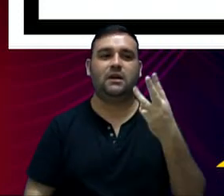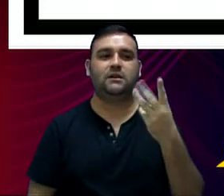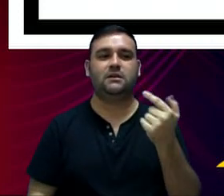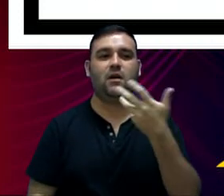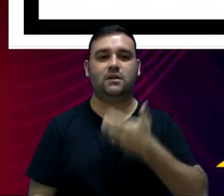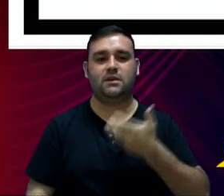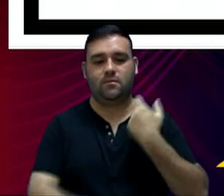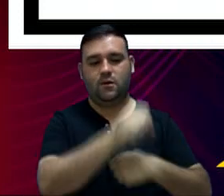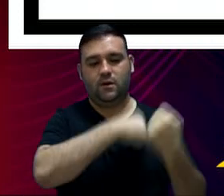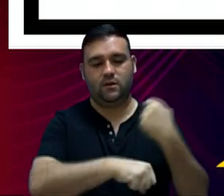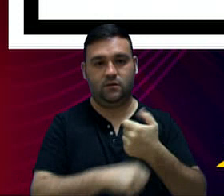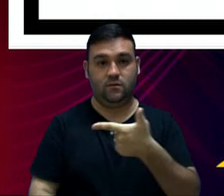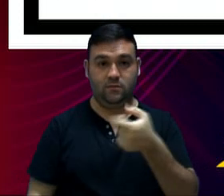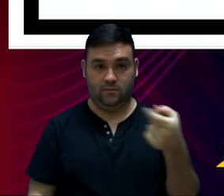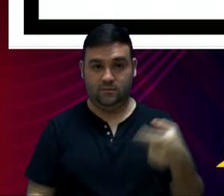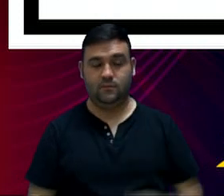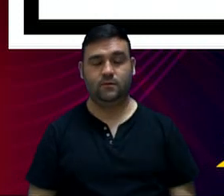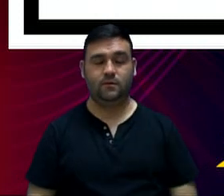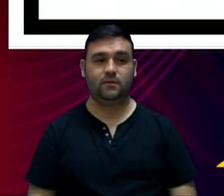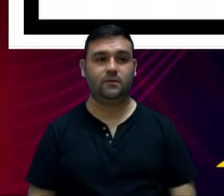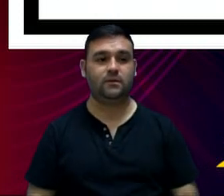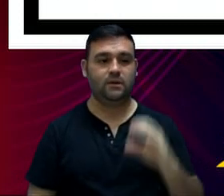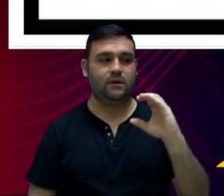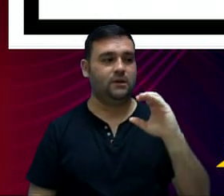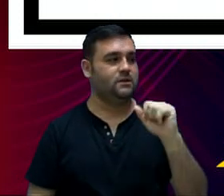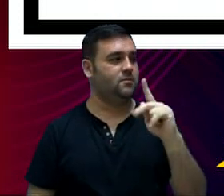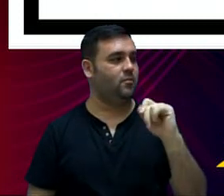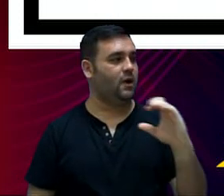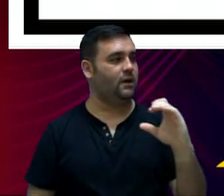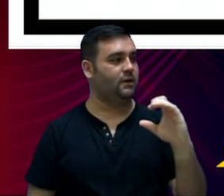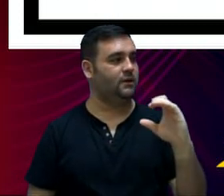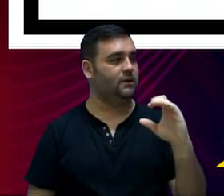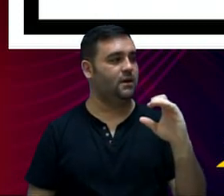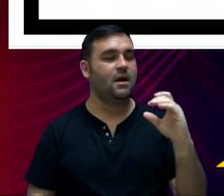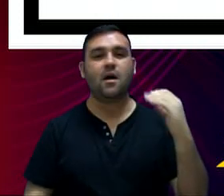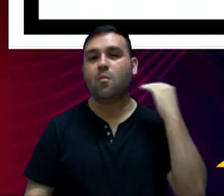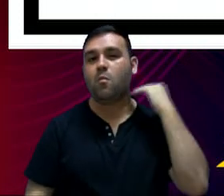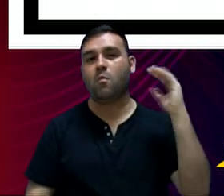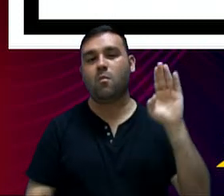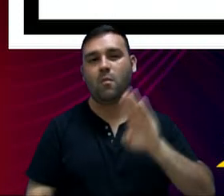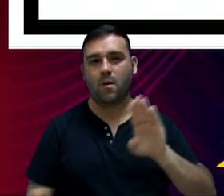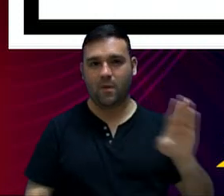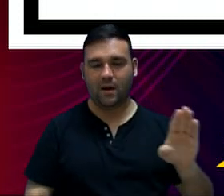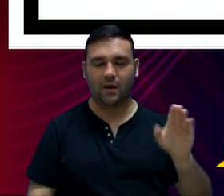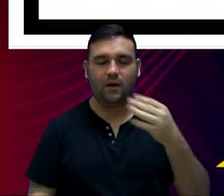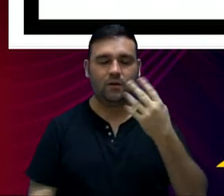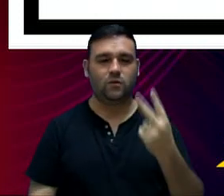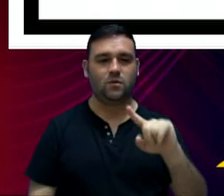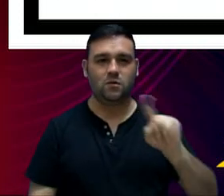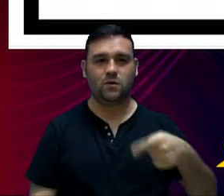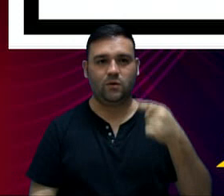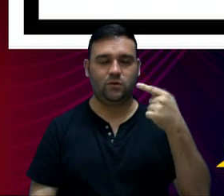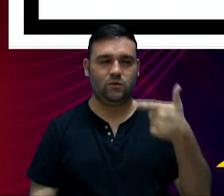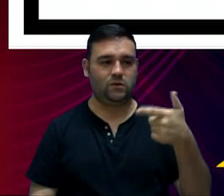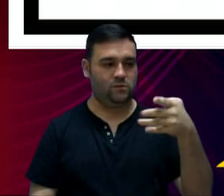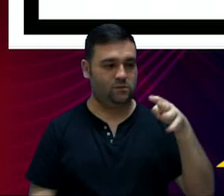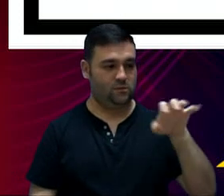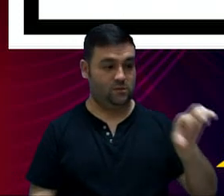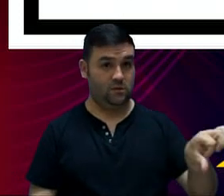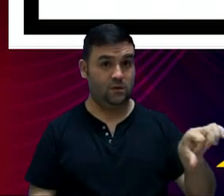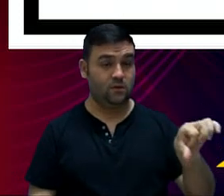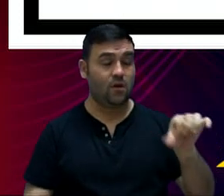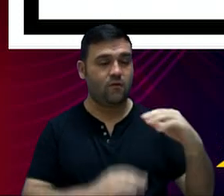dezembro de 2020. CEPAC, Banco do Brasil, saldo devedor, R$ 10.449.000.